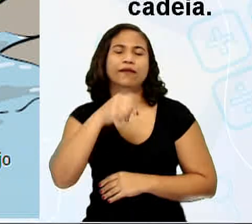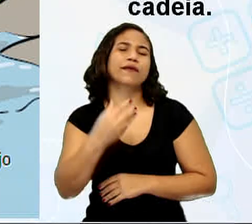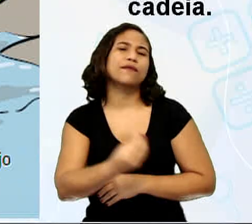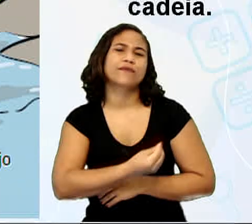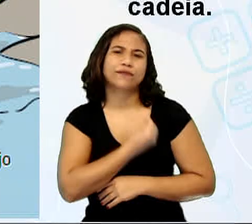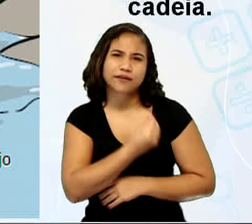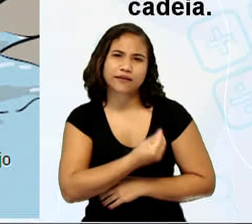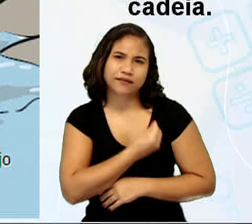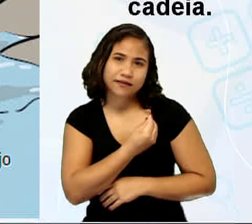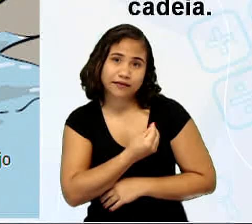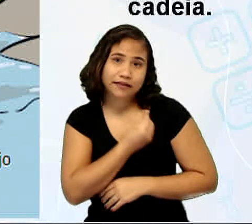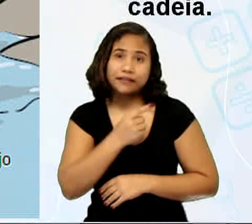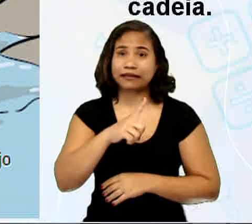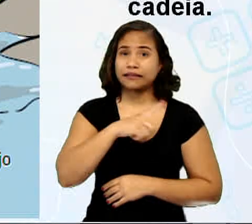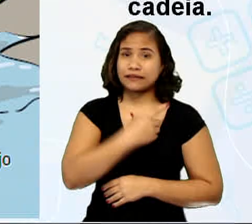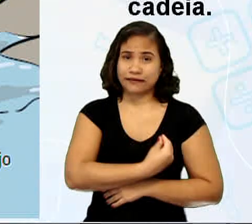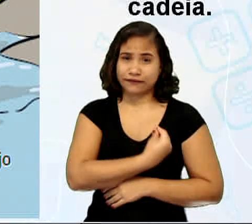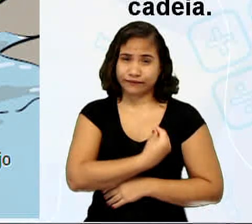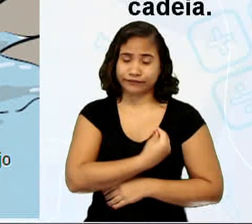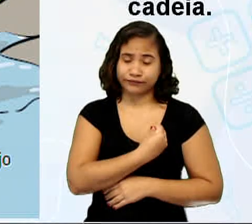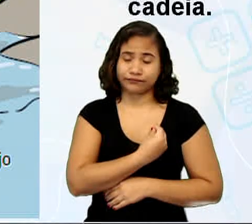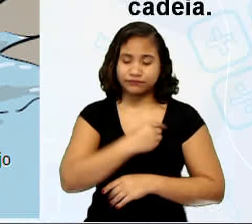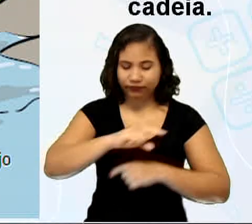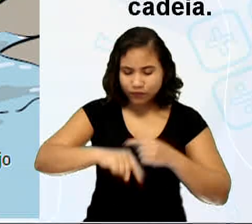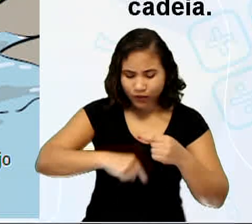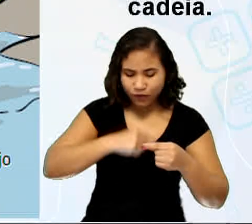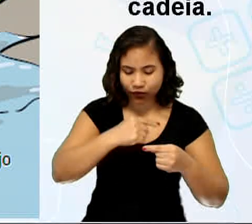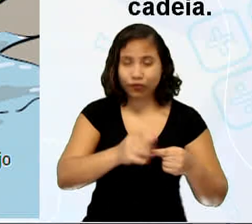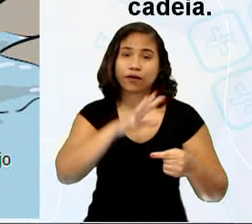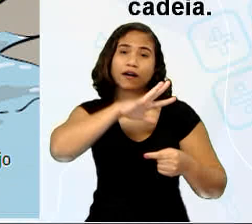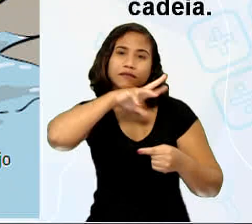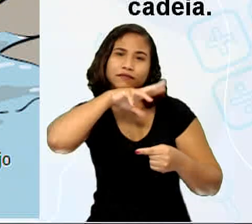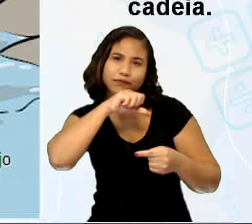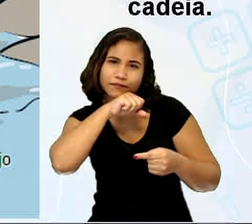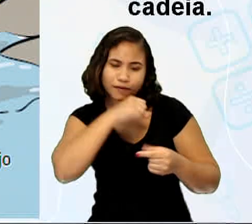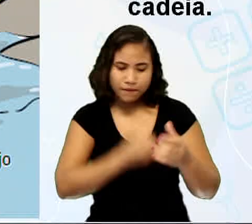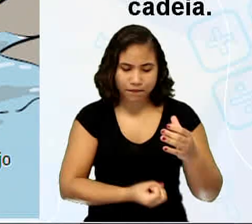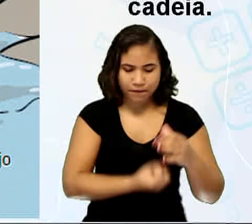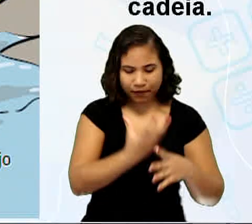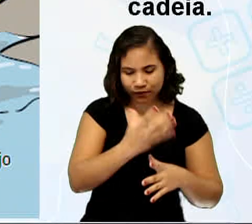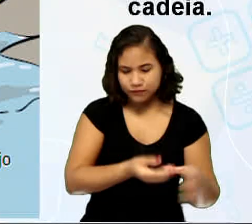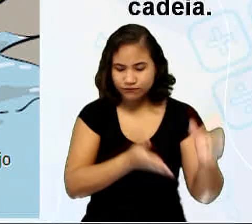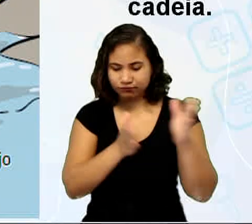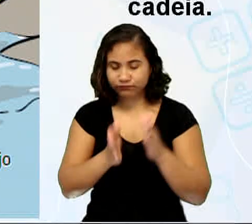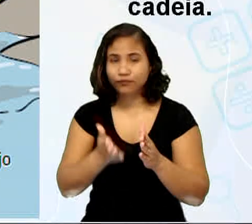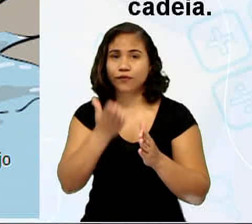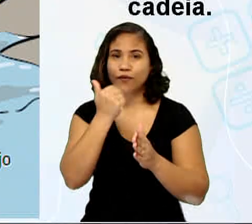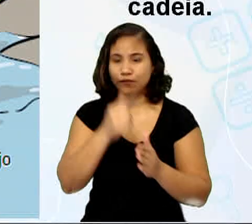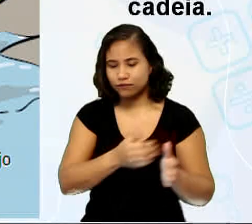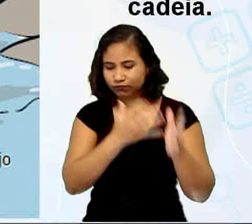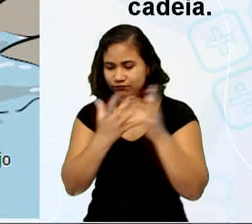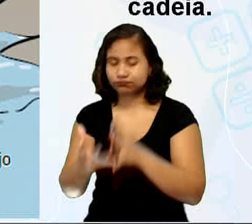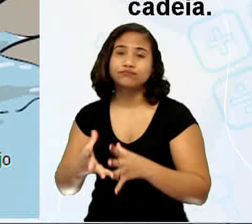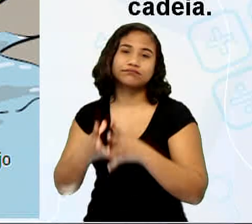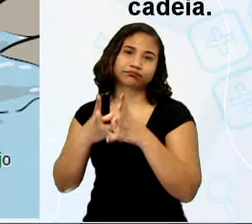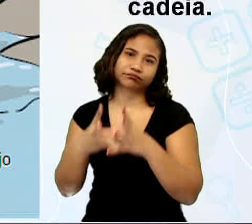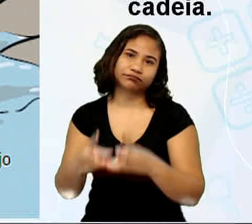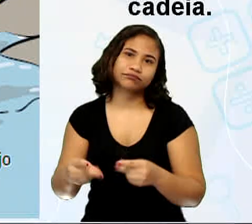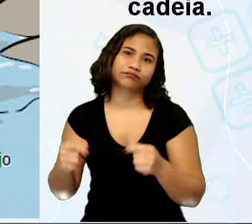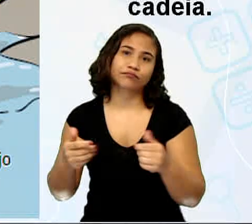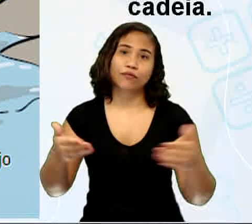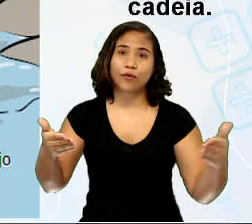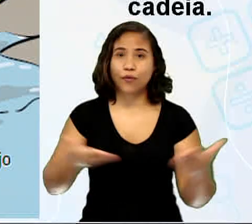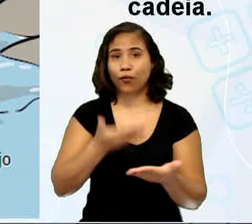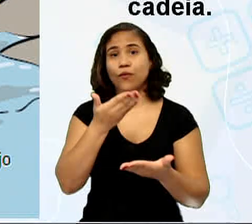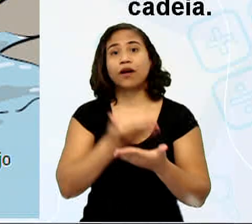se colocam. Alguns produzem o alimento, outros consomem e outros decompõem. Na aula de